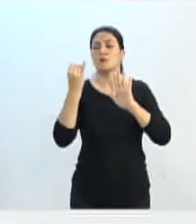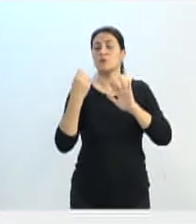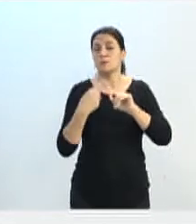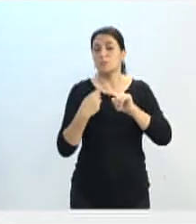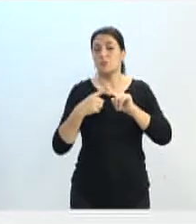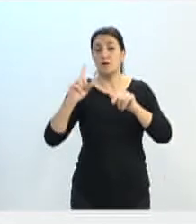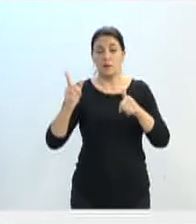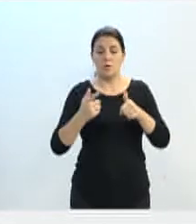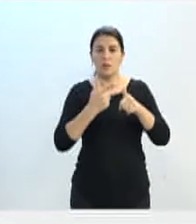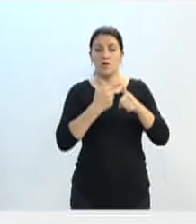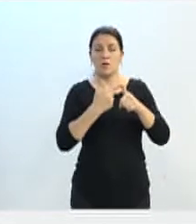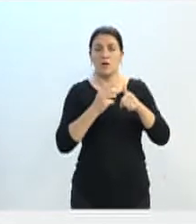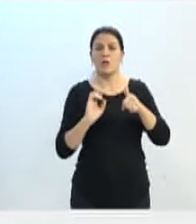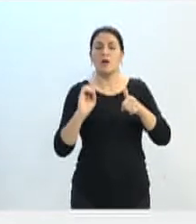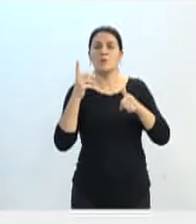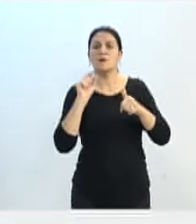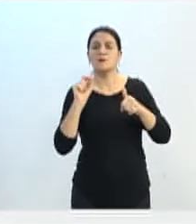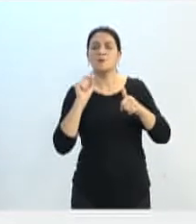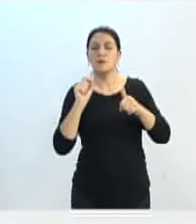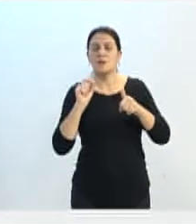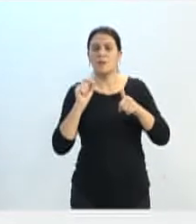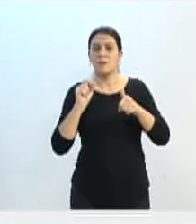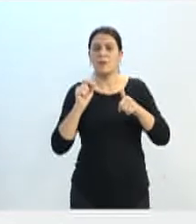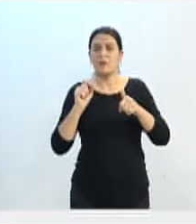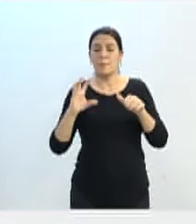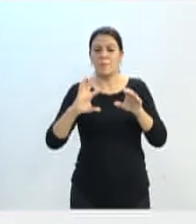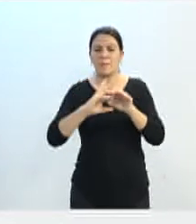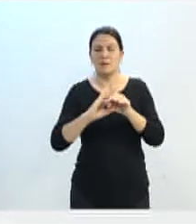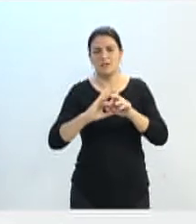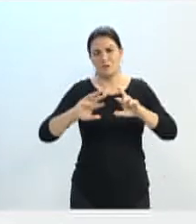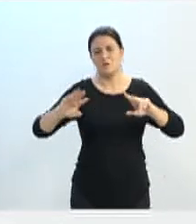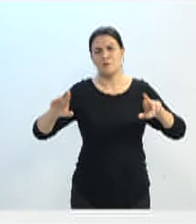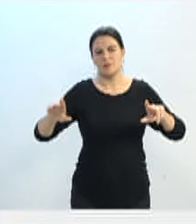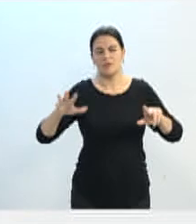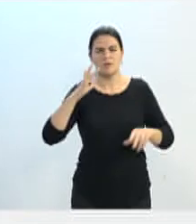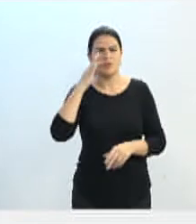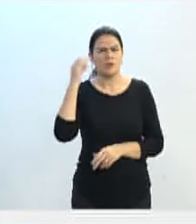primeira vez que a gente vai tão longe. A FURB já, historicamente,